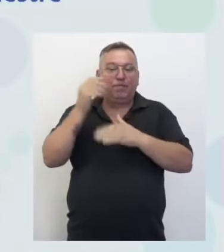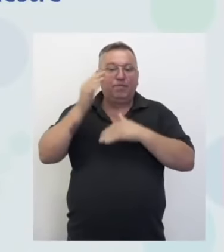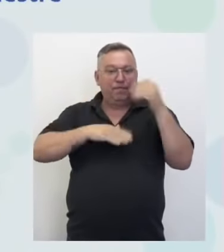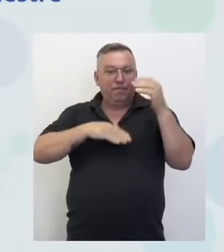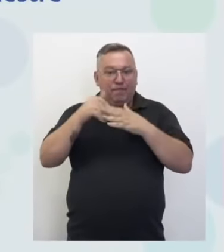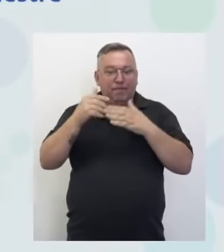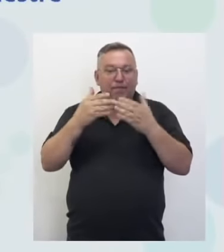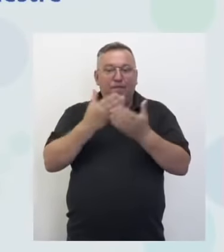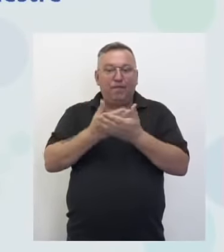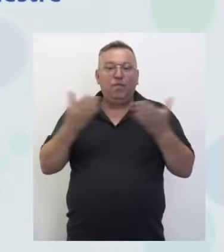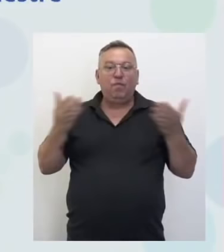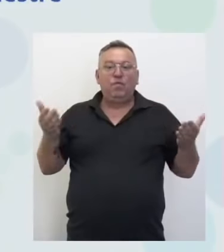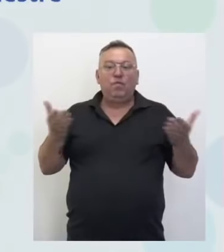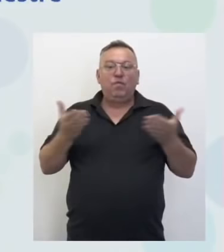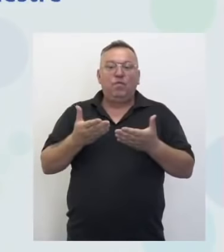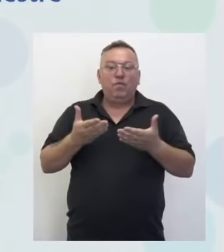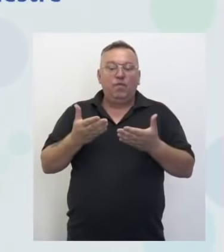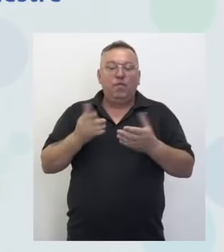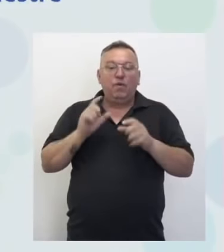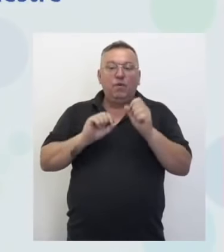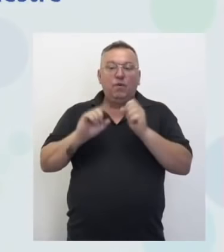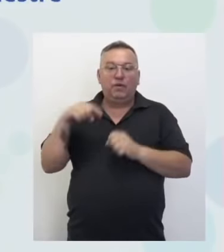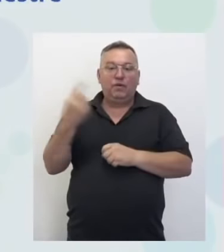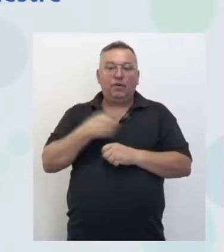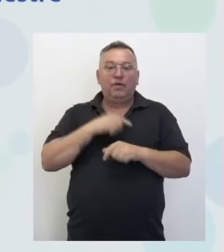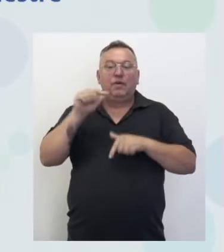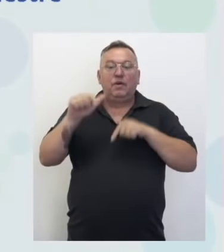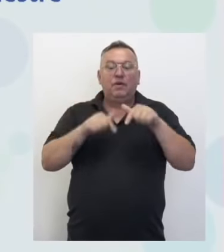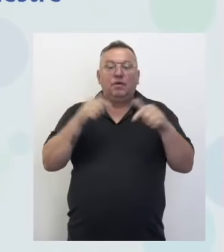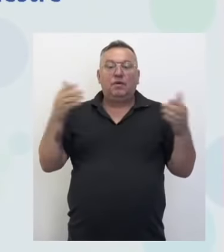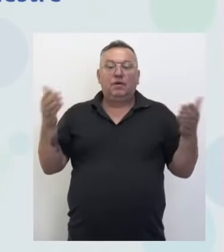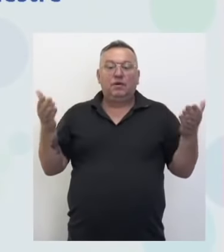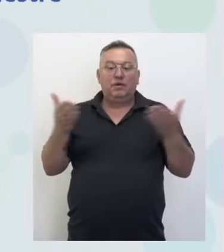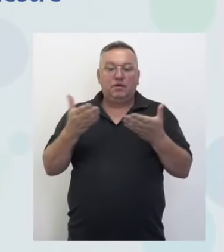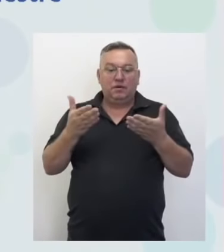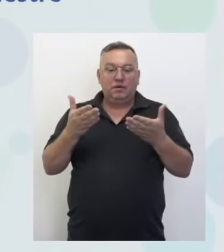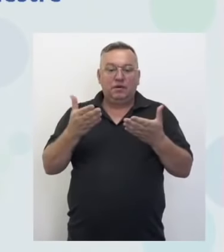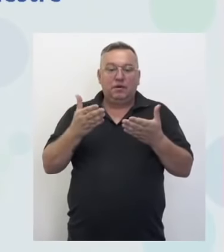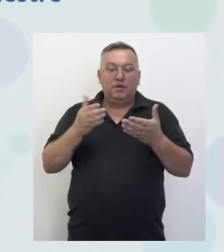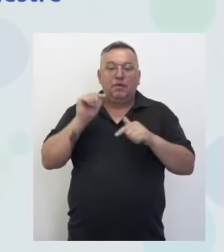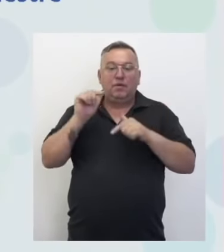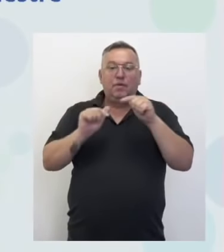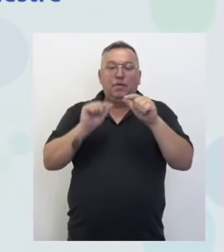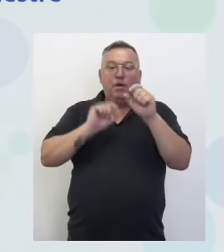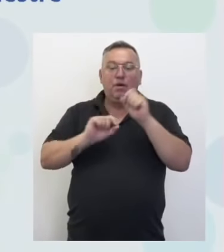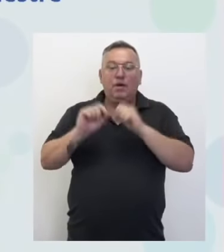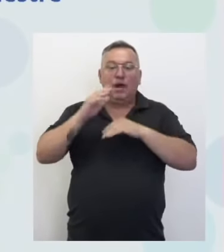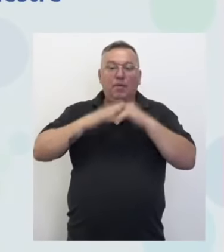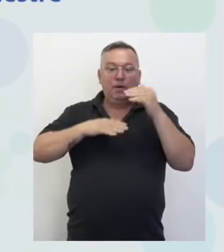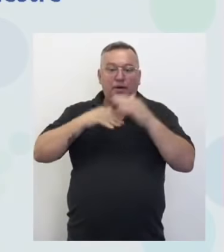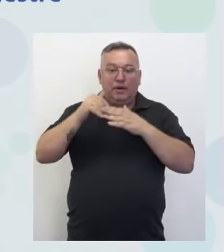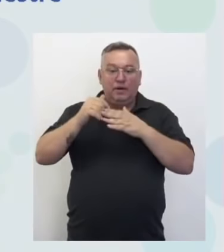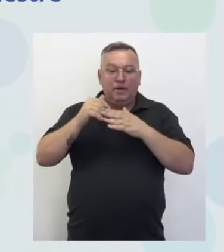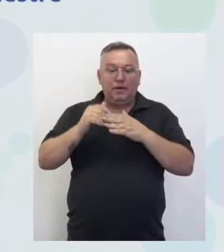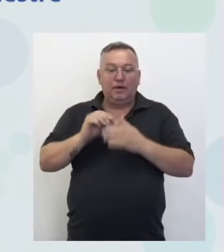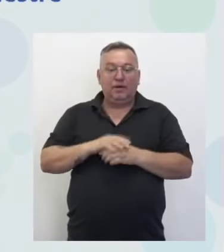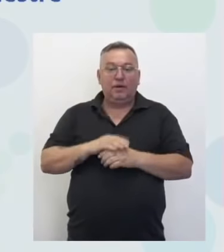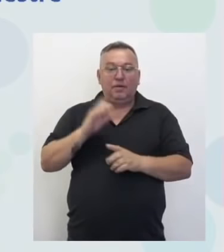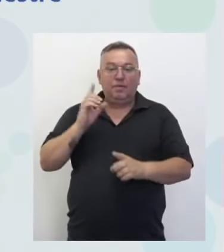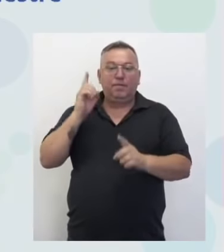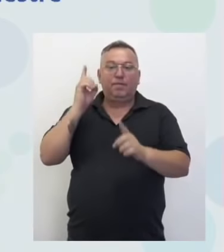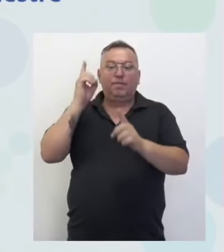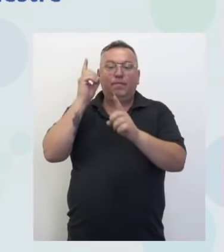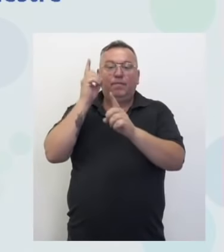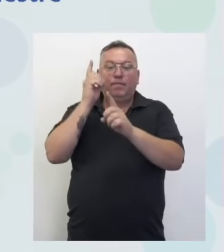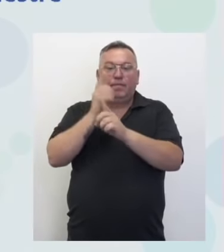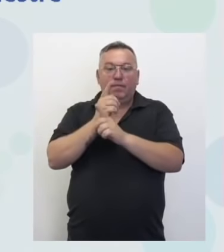nossa aula de hoje. O que a gente vai trabalhar hoje, pessoal? Trabalharemos a habilidade de identificar